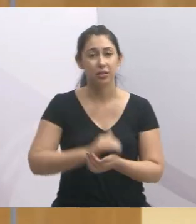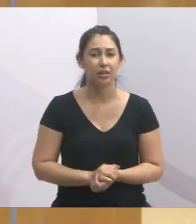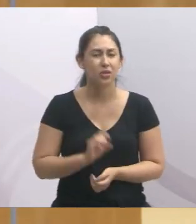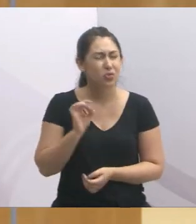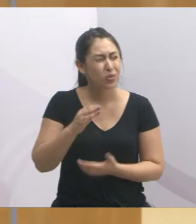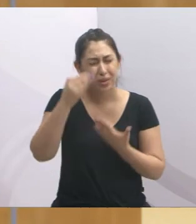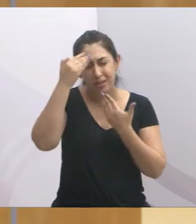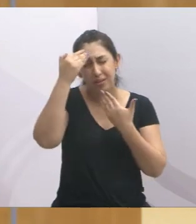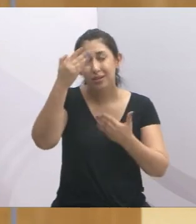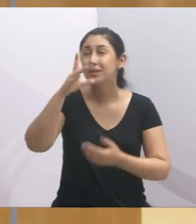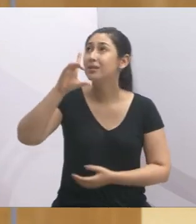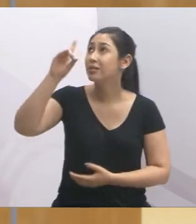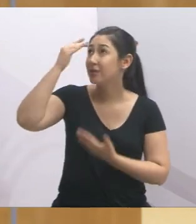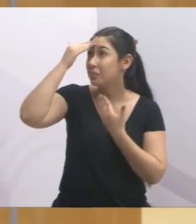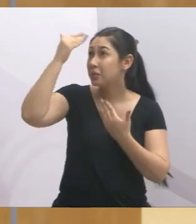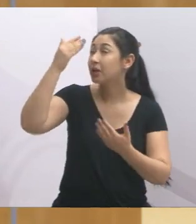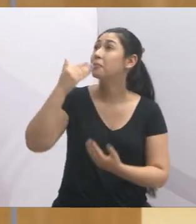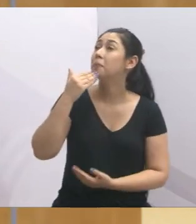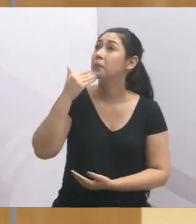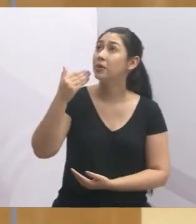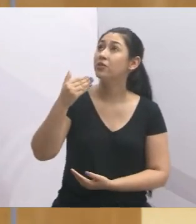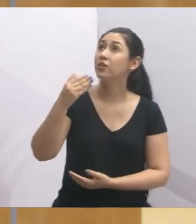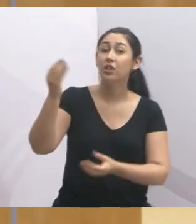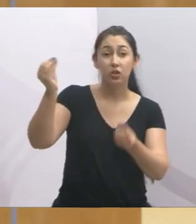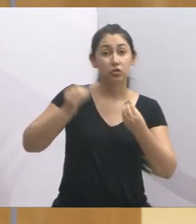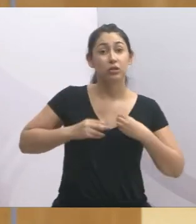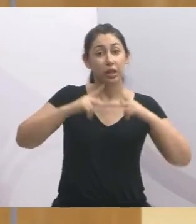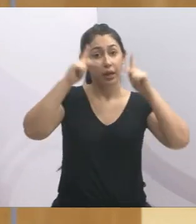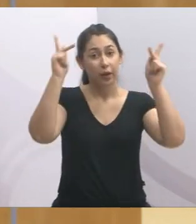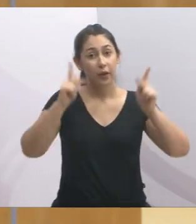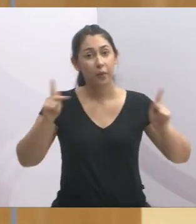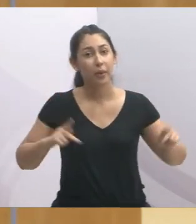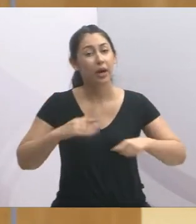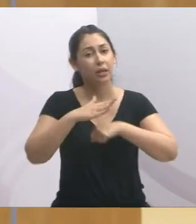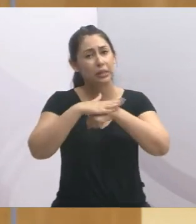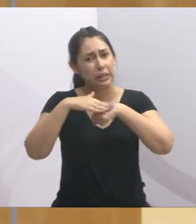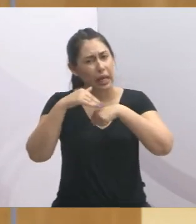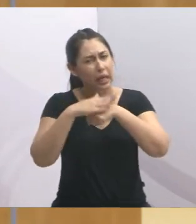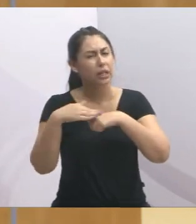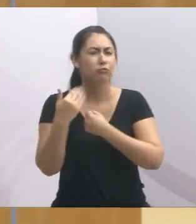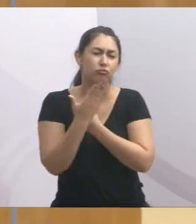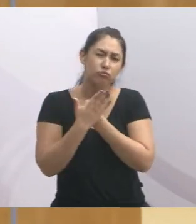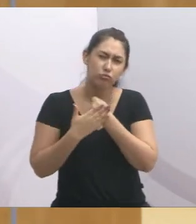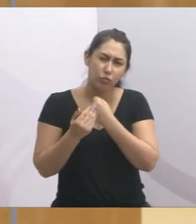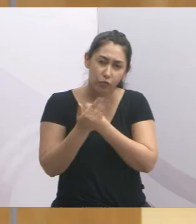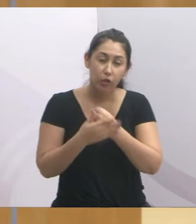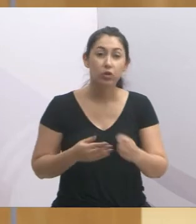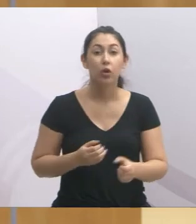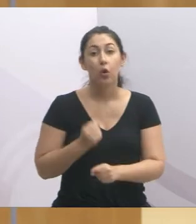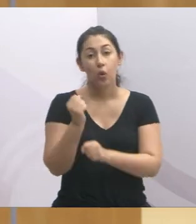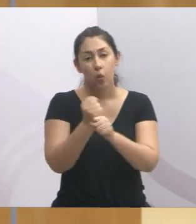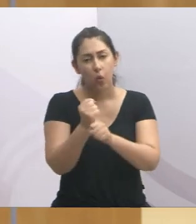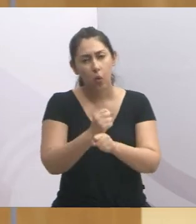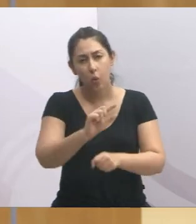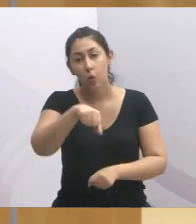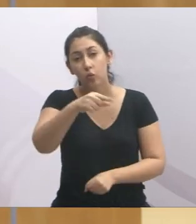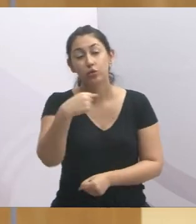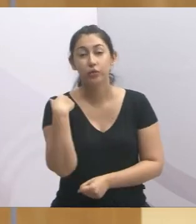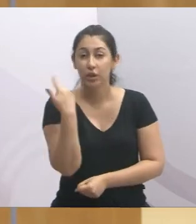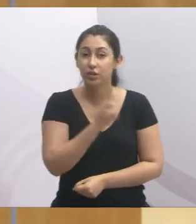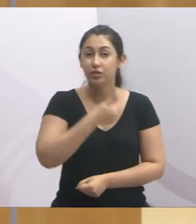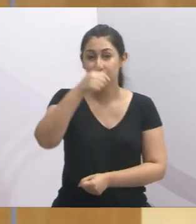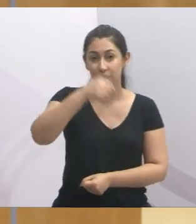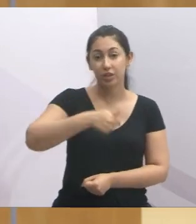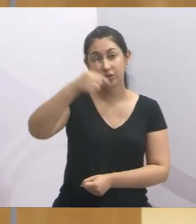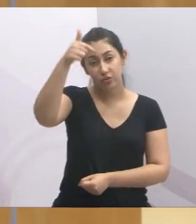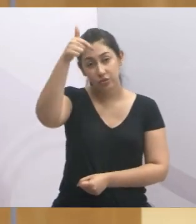só tem a agradecer a Deus e pedir a Ele que nos dê paz, que nos dê carinho, que nos dê conforto, para que o ano que vem a gente esteja aqui